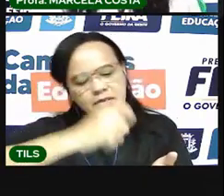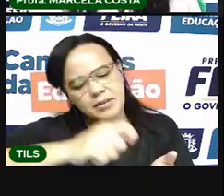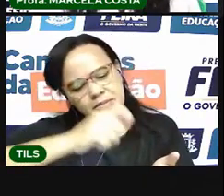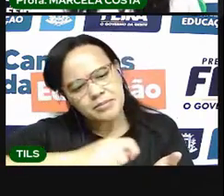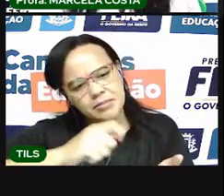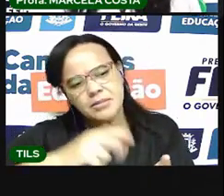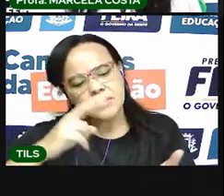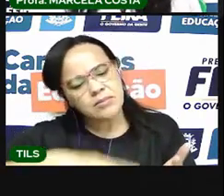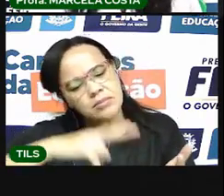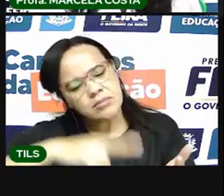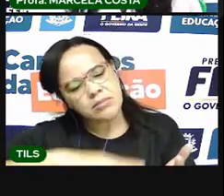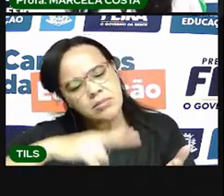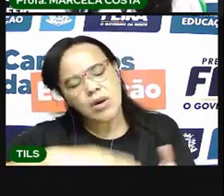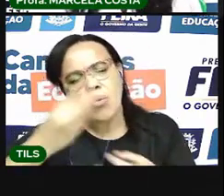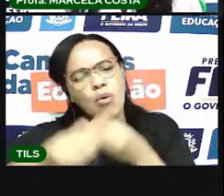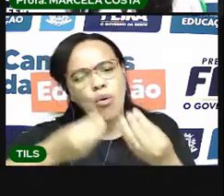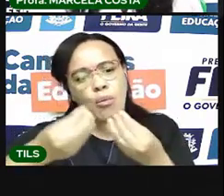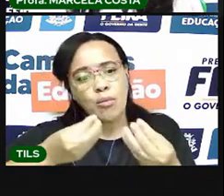leitura?